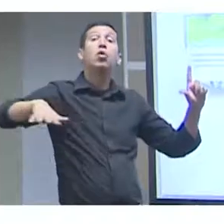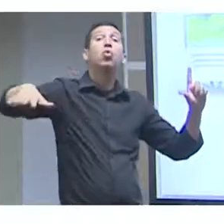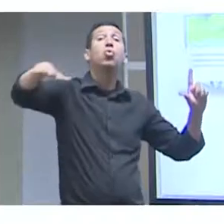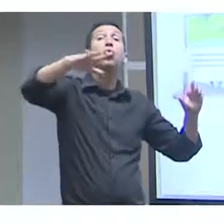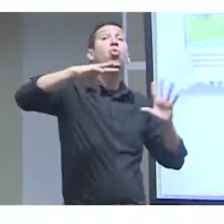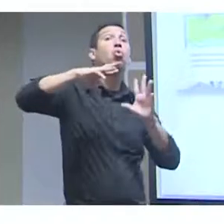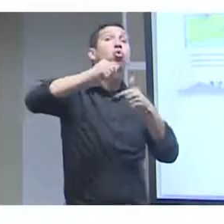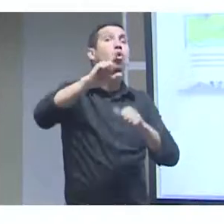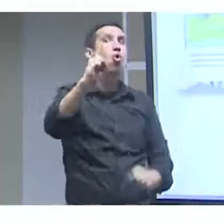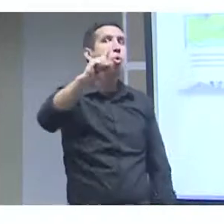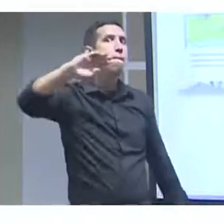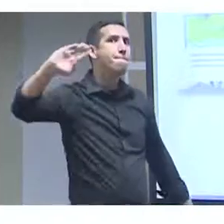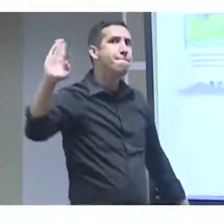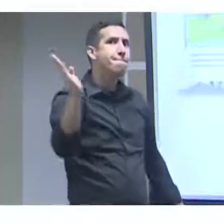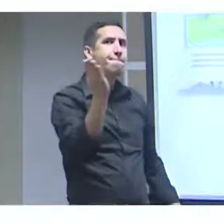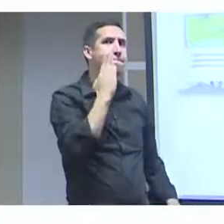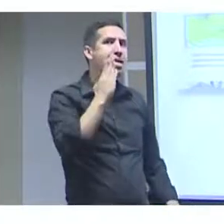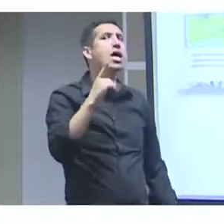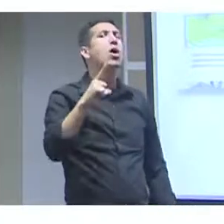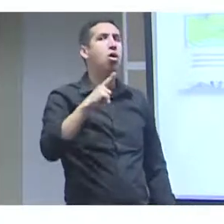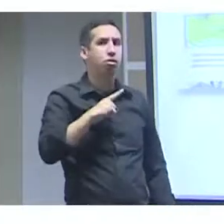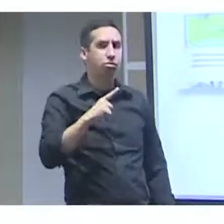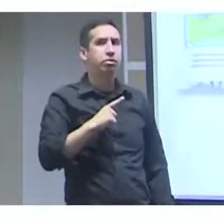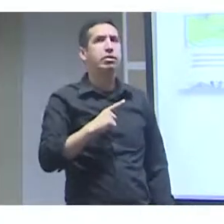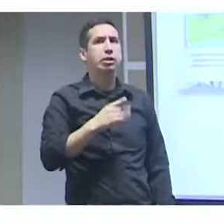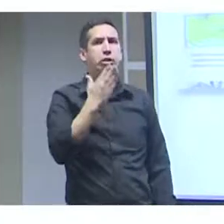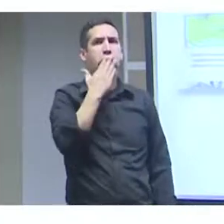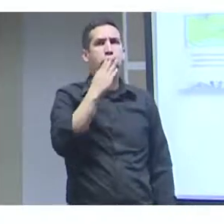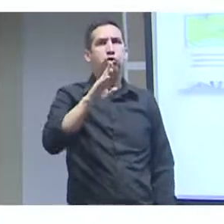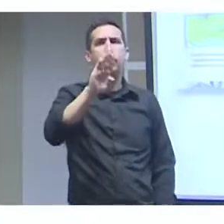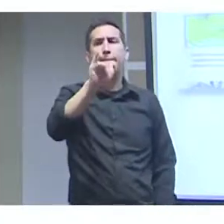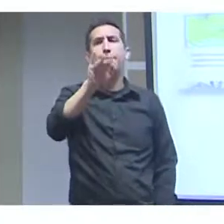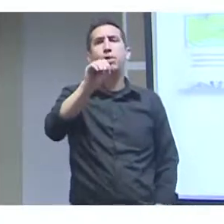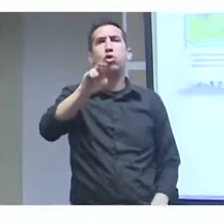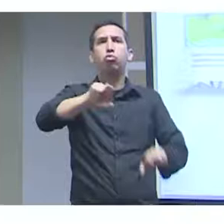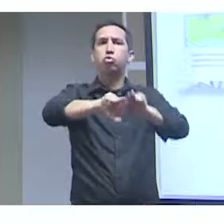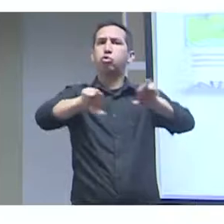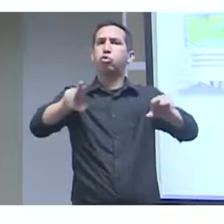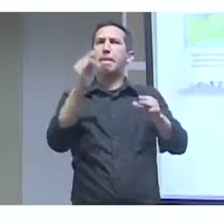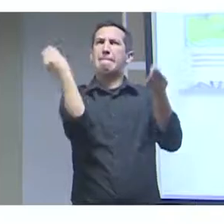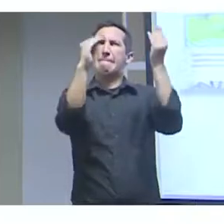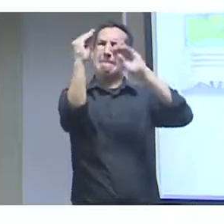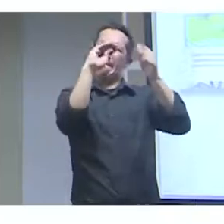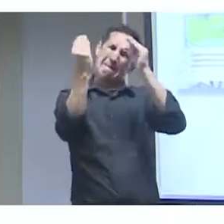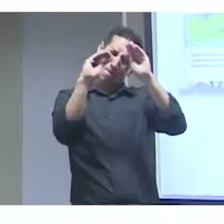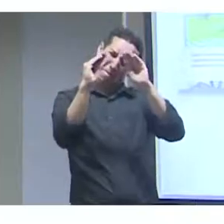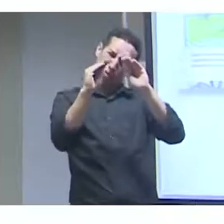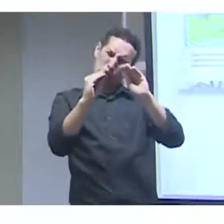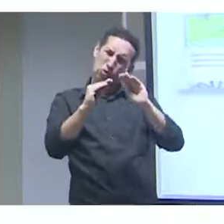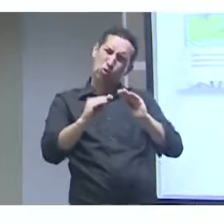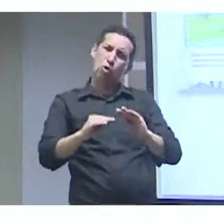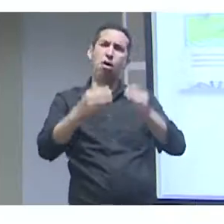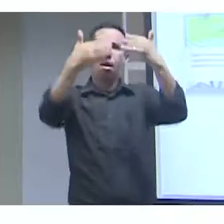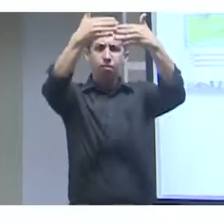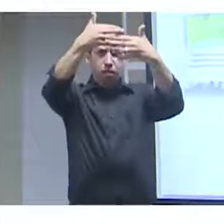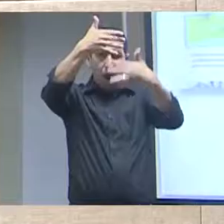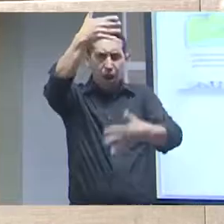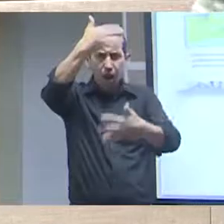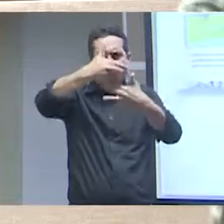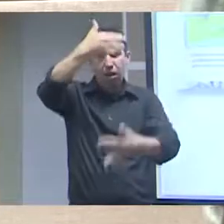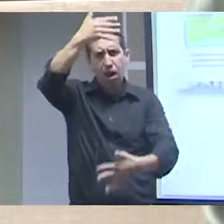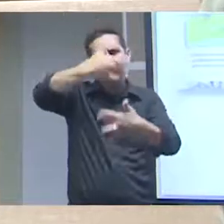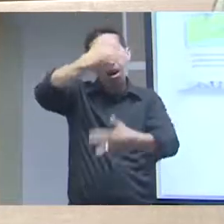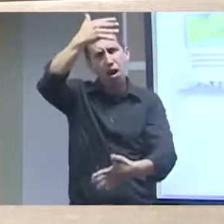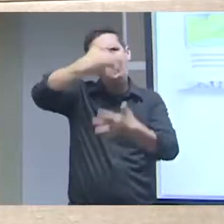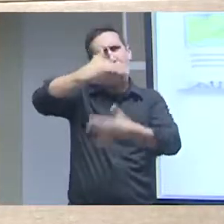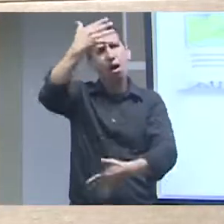um bilhão e trezentos mil registros vocês perceberem como os dados abertos estão se propagando e já vem de longa data se